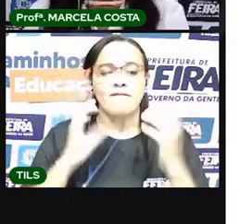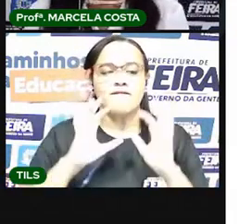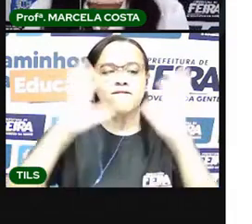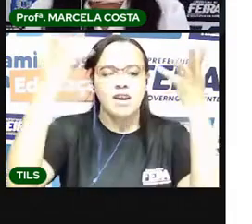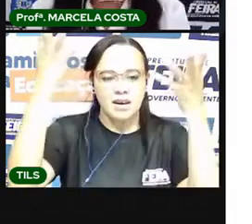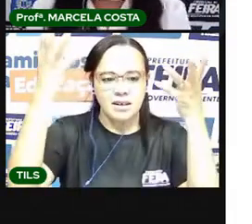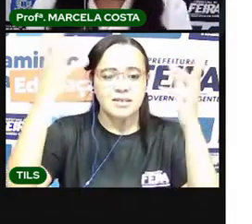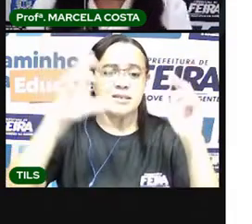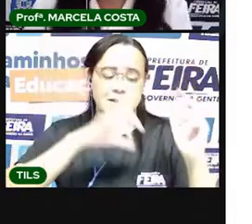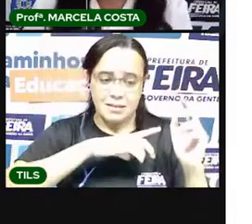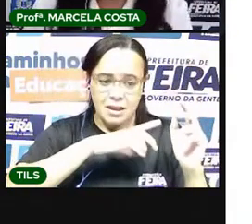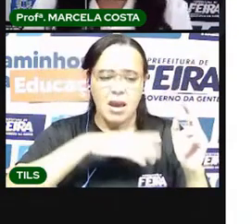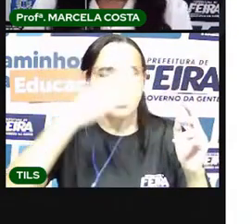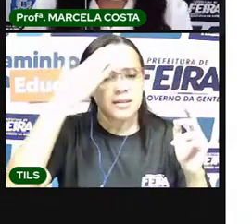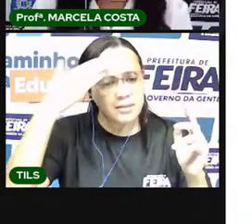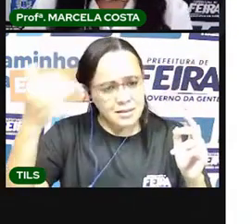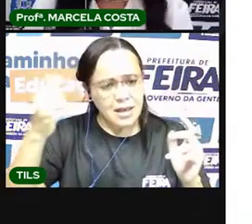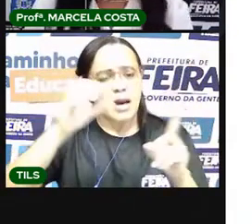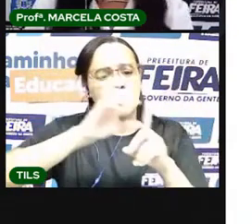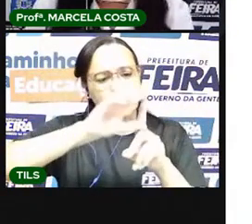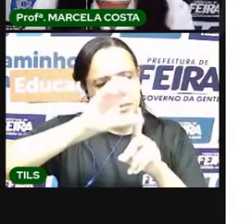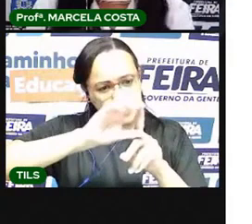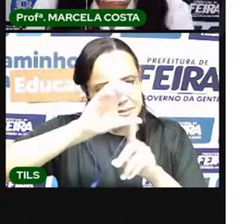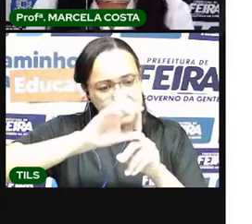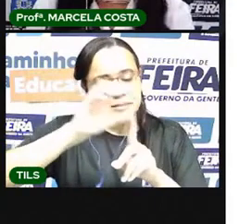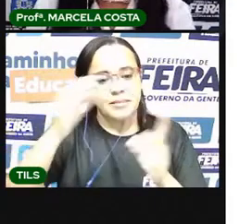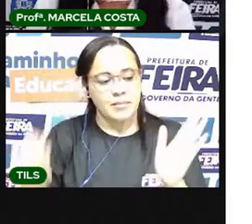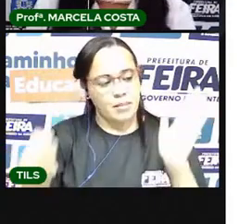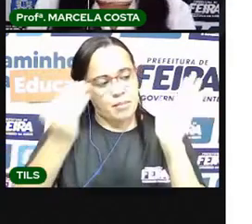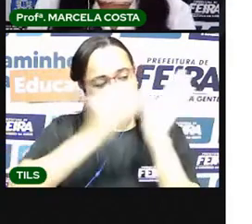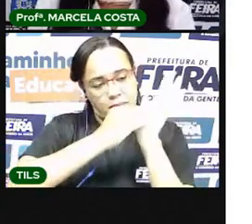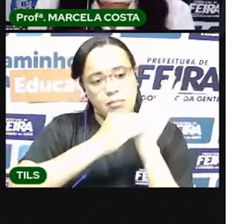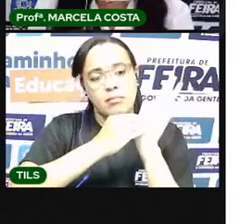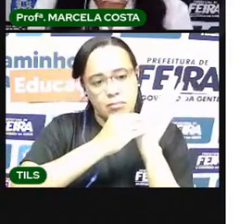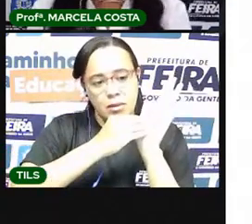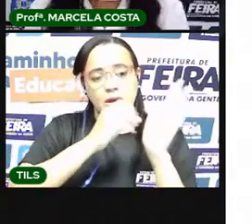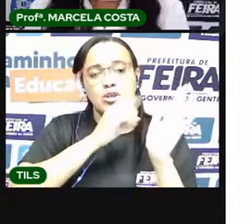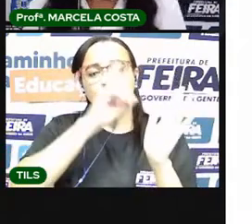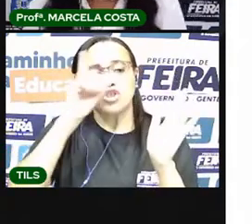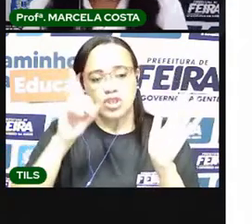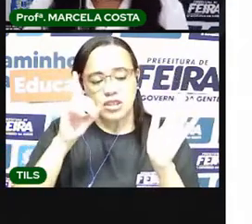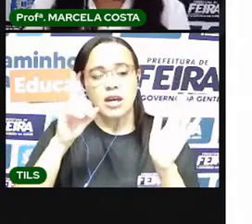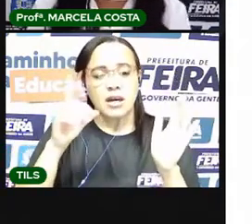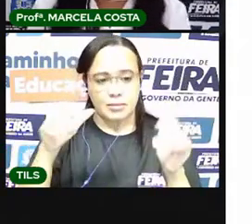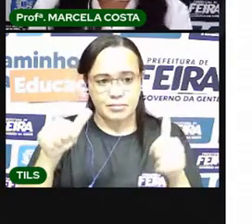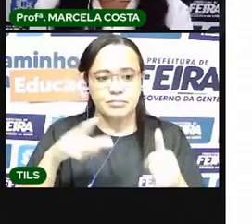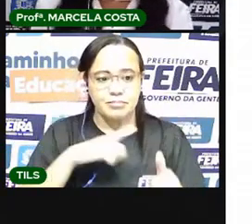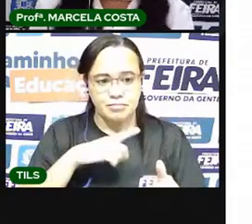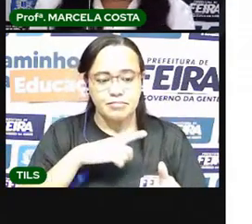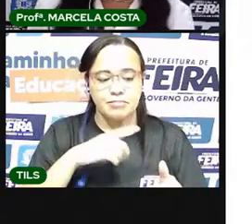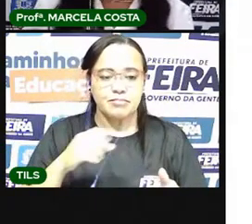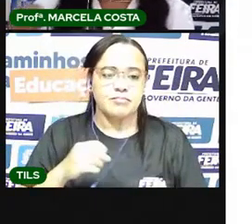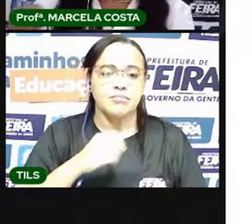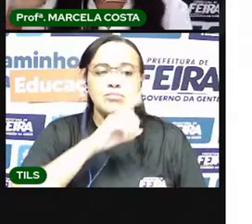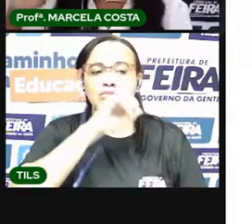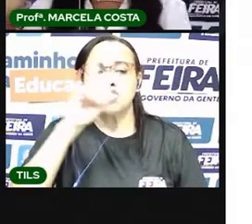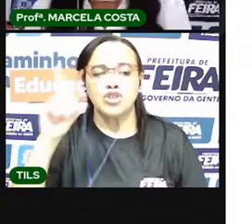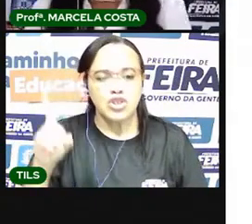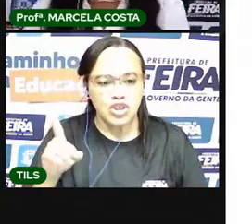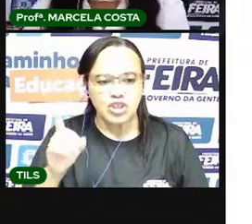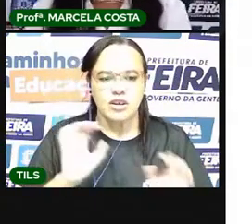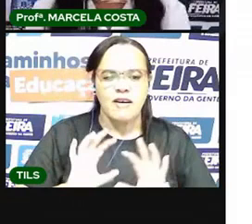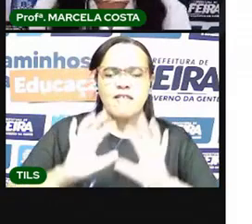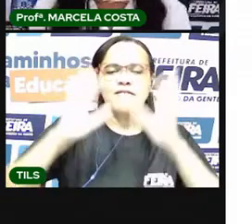marcar qual vai ser o dia do aniversário, qual vai ser o dia daquela